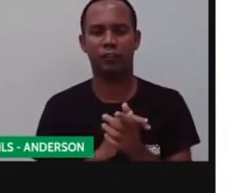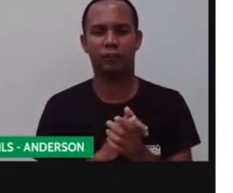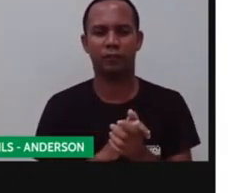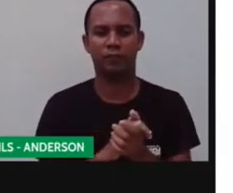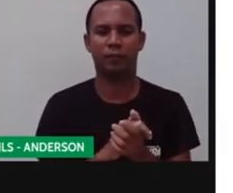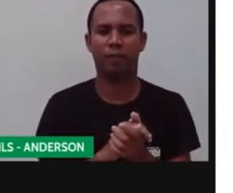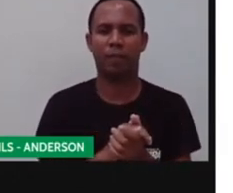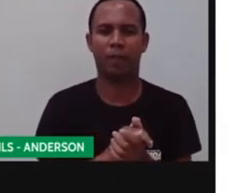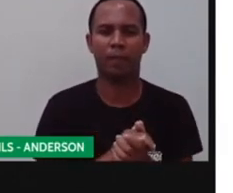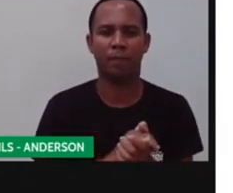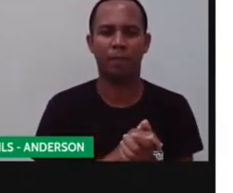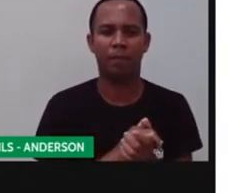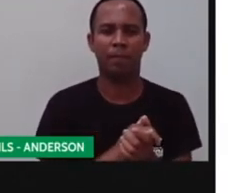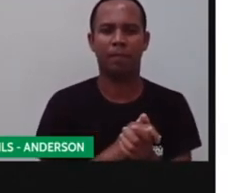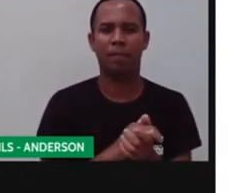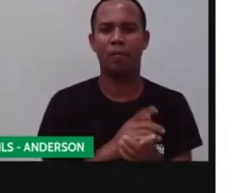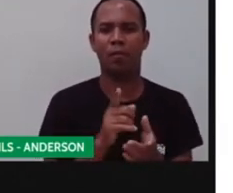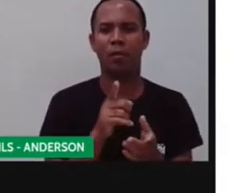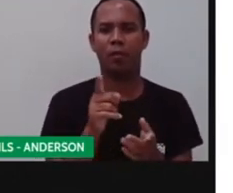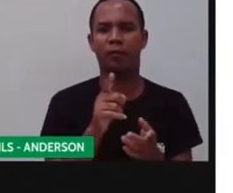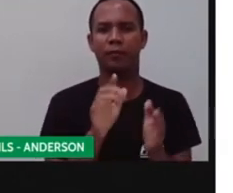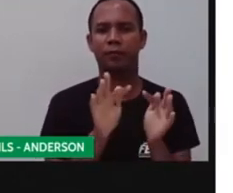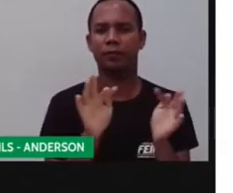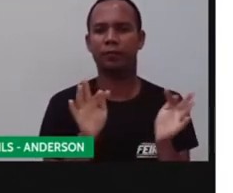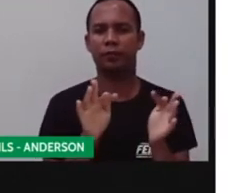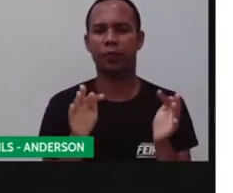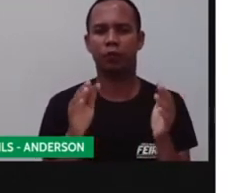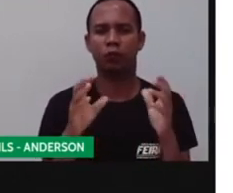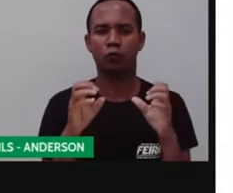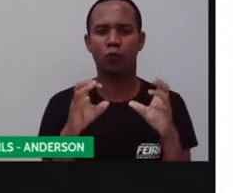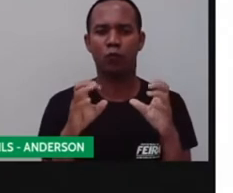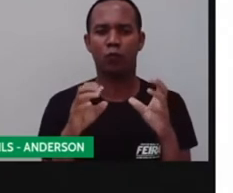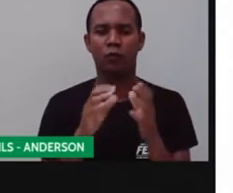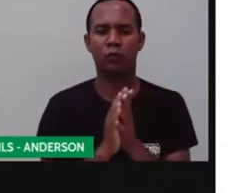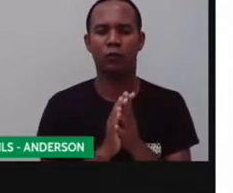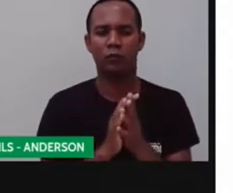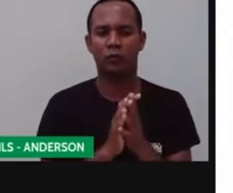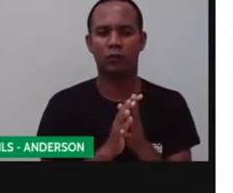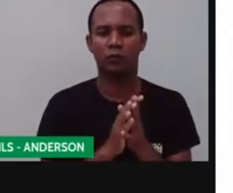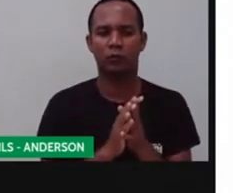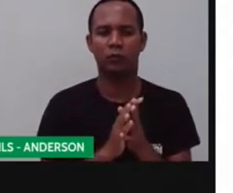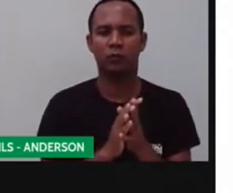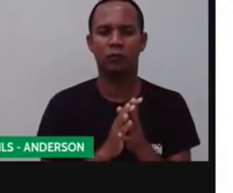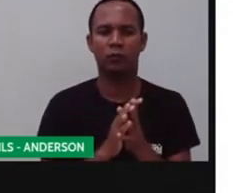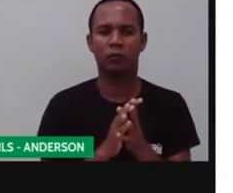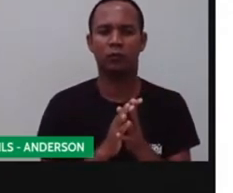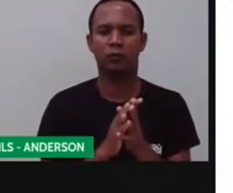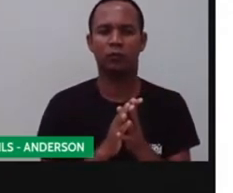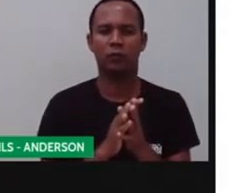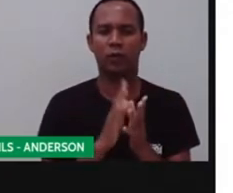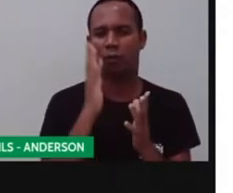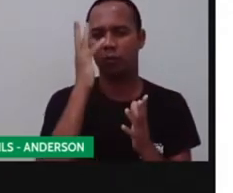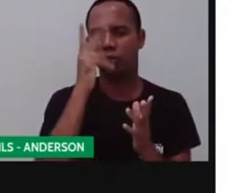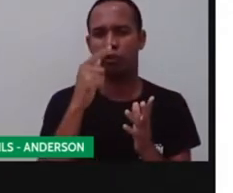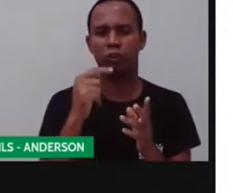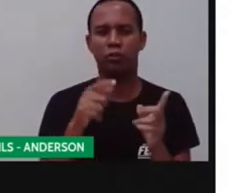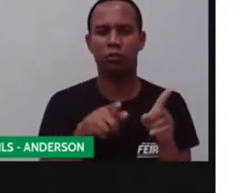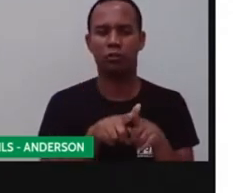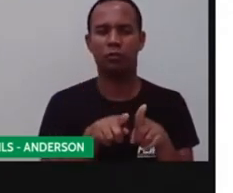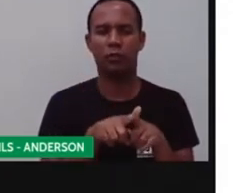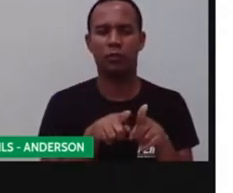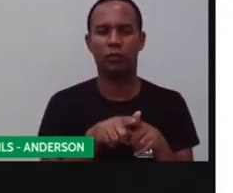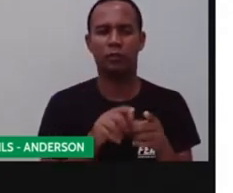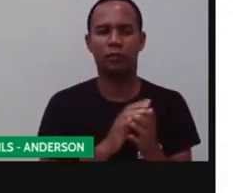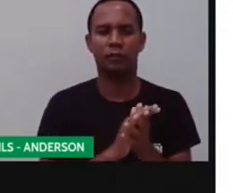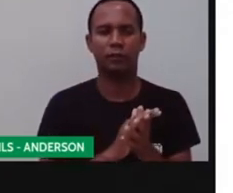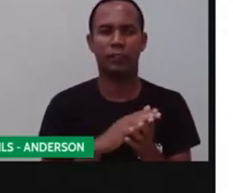resistentes, né? E do outro lado, uma coisinha mais mimosinha, mais tecnológica. O tecido já é mais suave. Hoje a tem